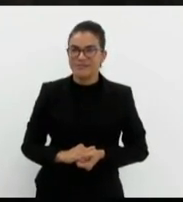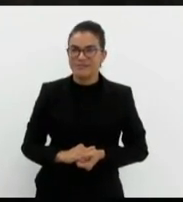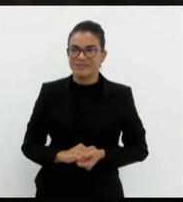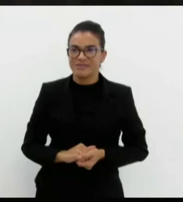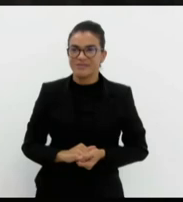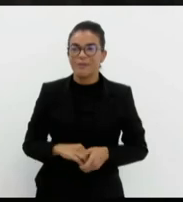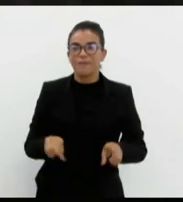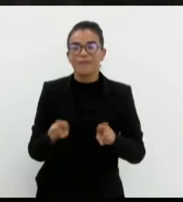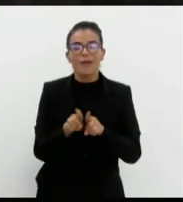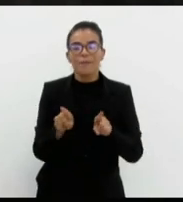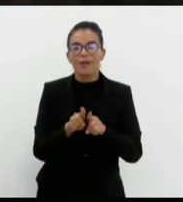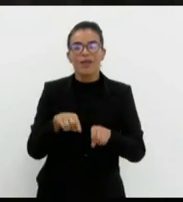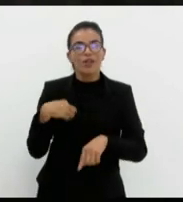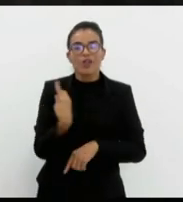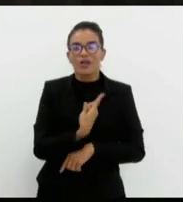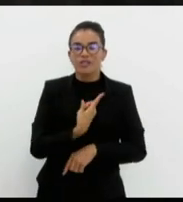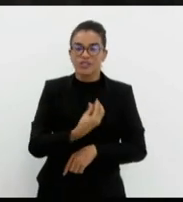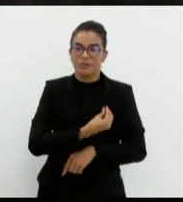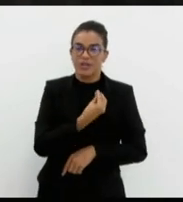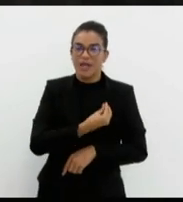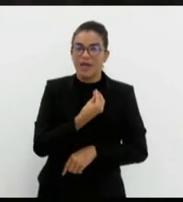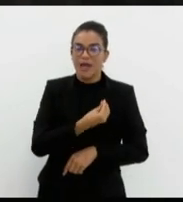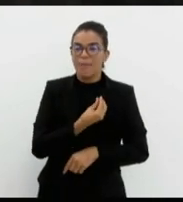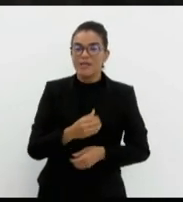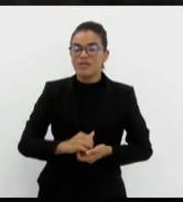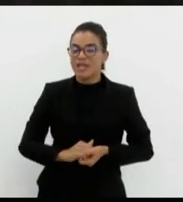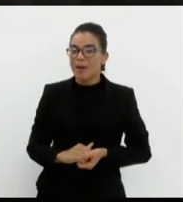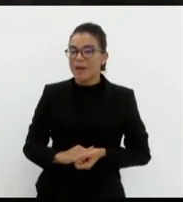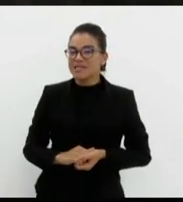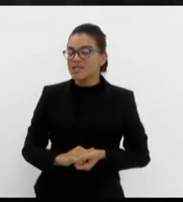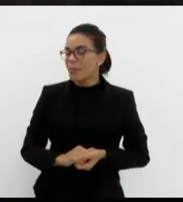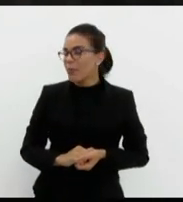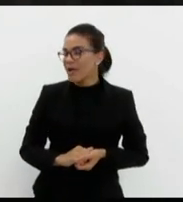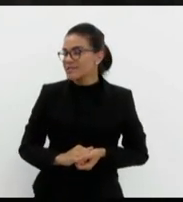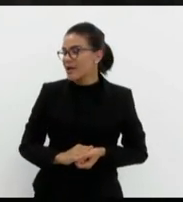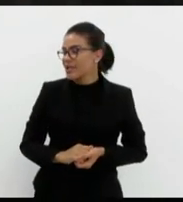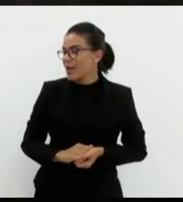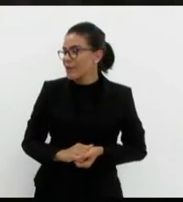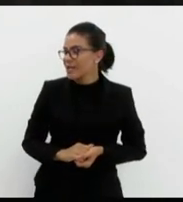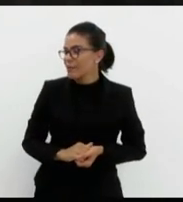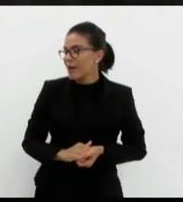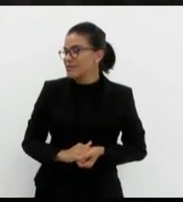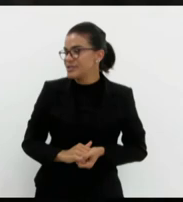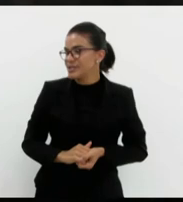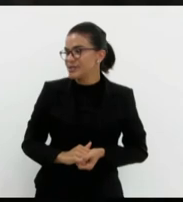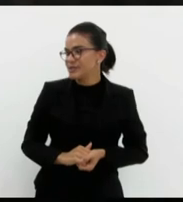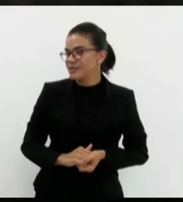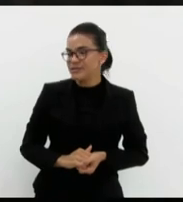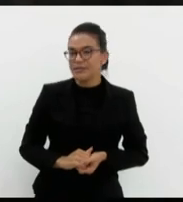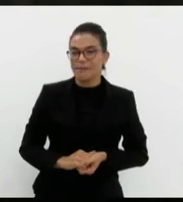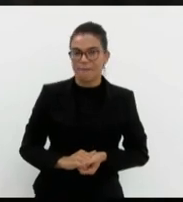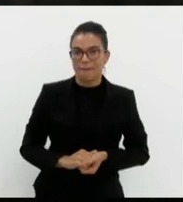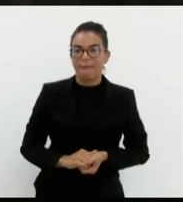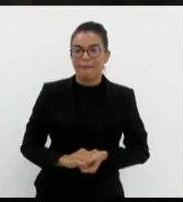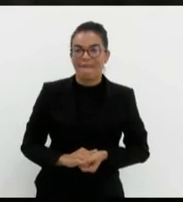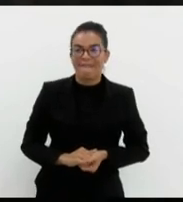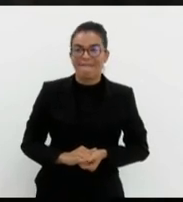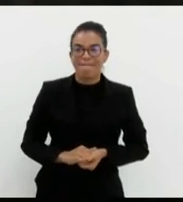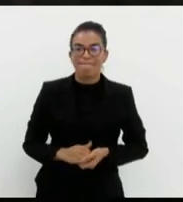E o que nós estamos vendo pela frente? um orçamento deficitário de 8